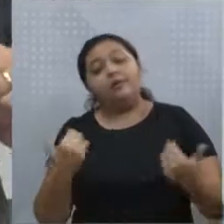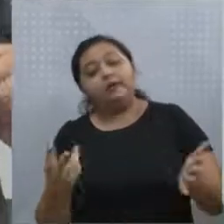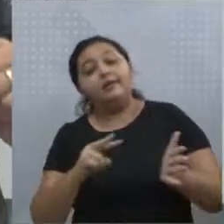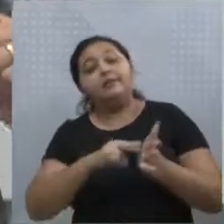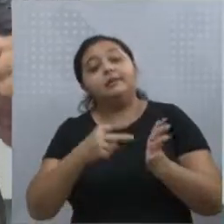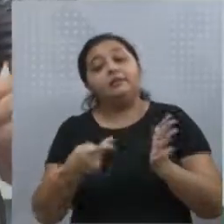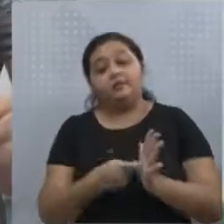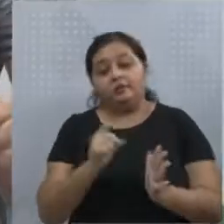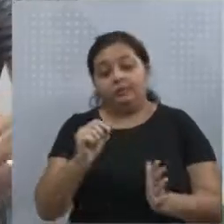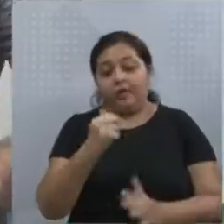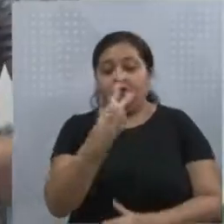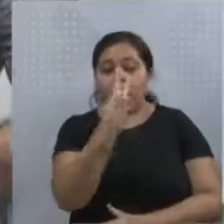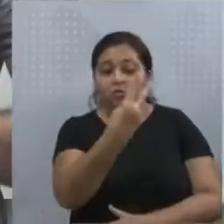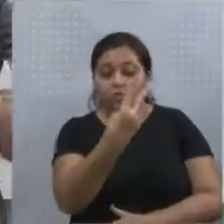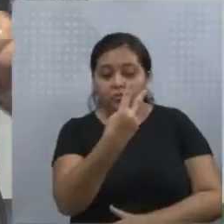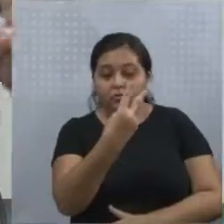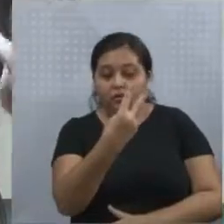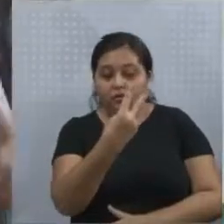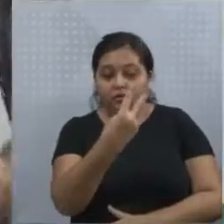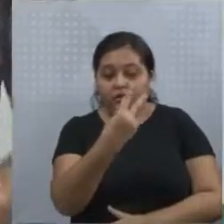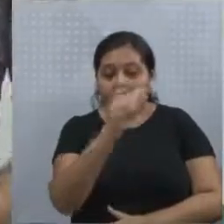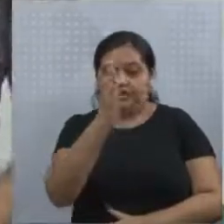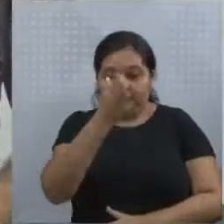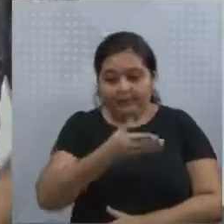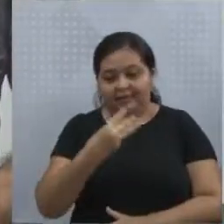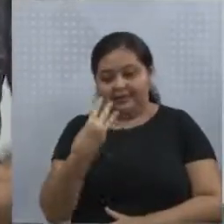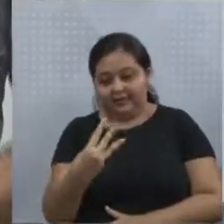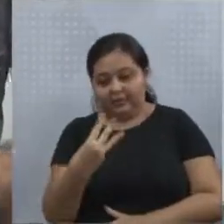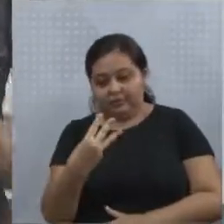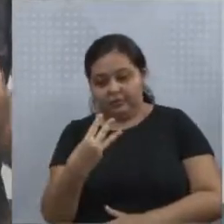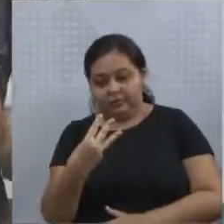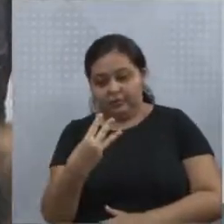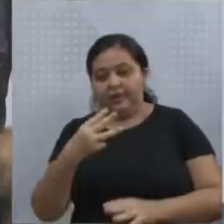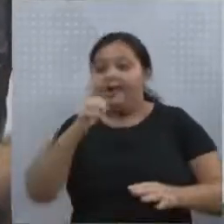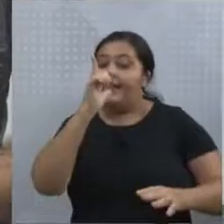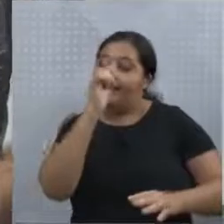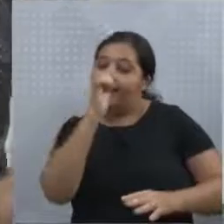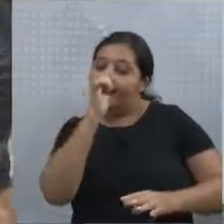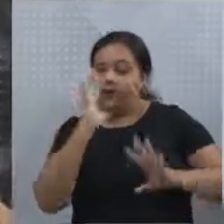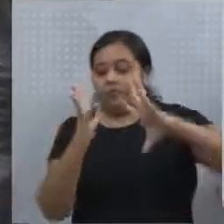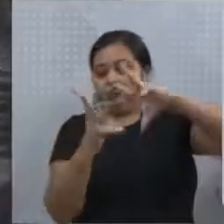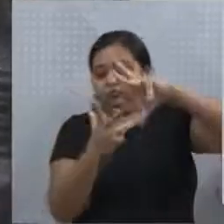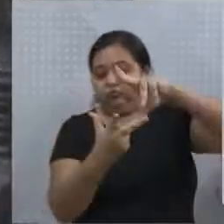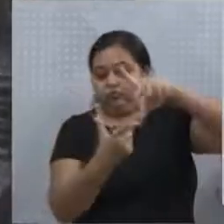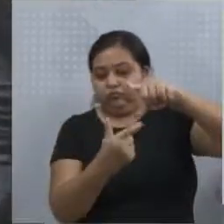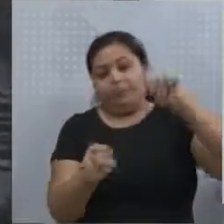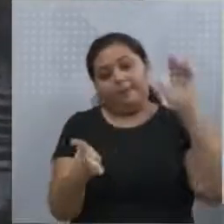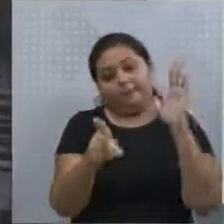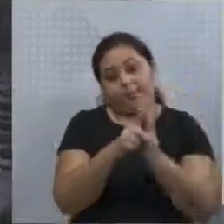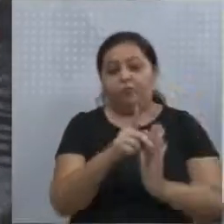significa dois terços de toda a superfície do planeta que é coberto de água.